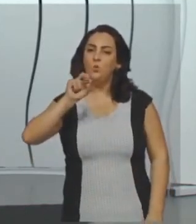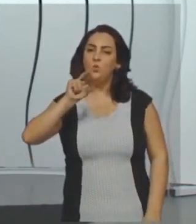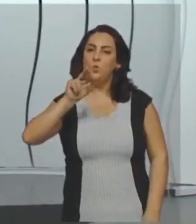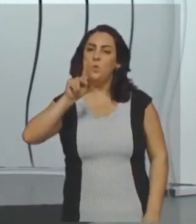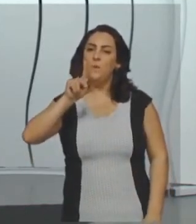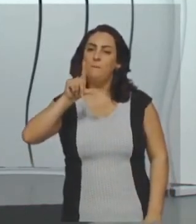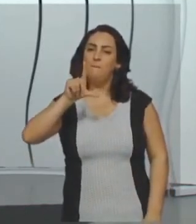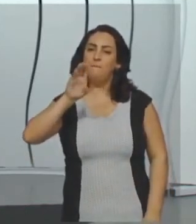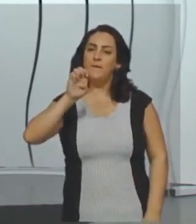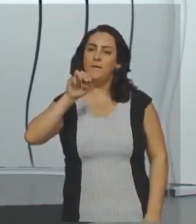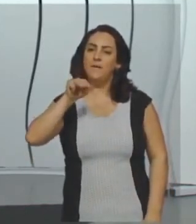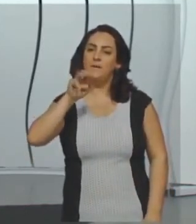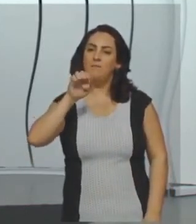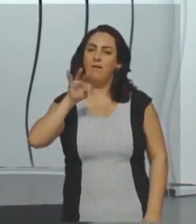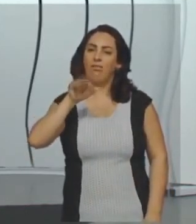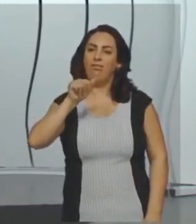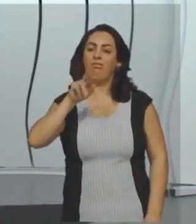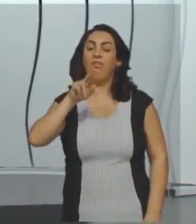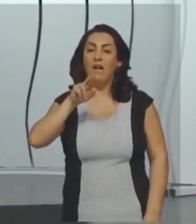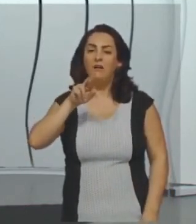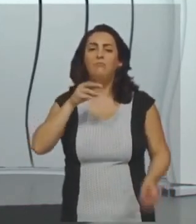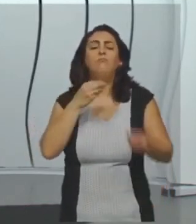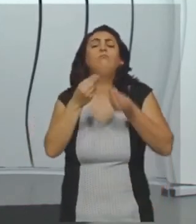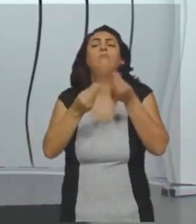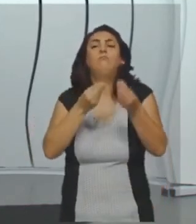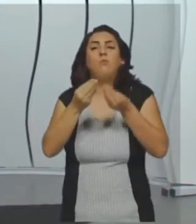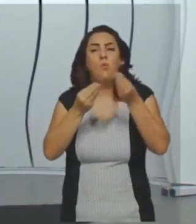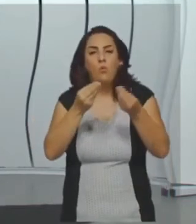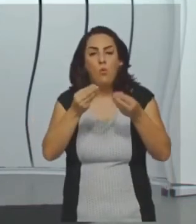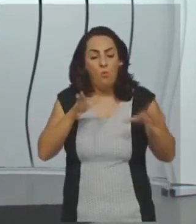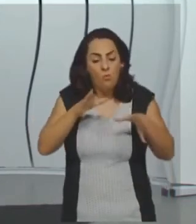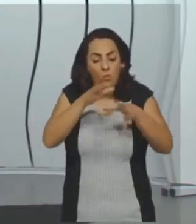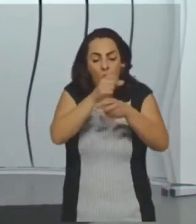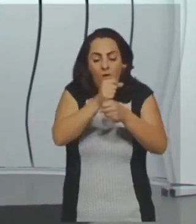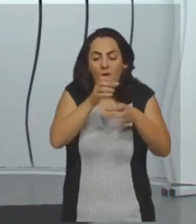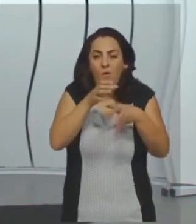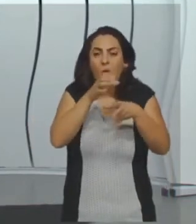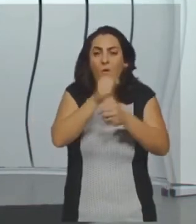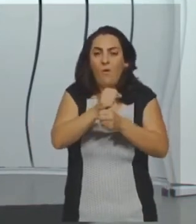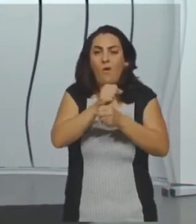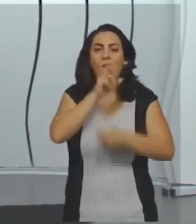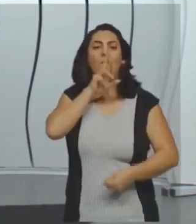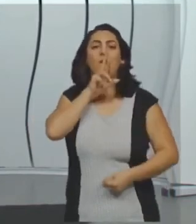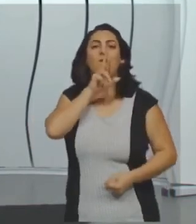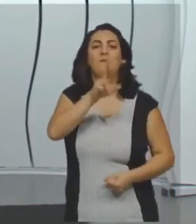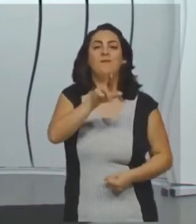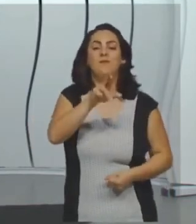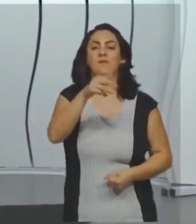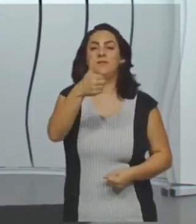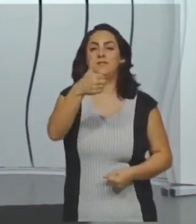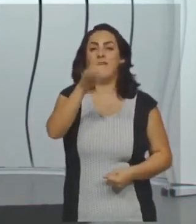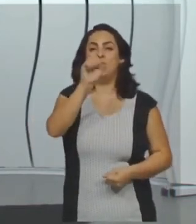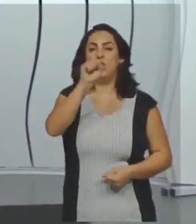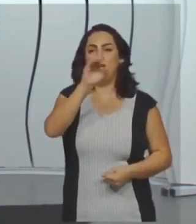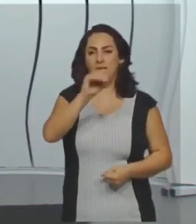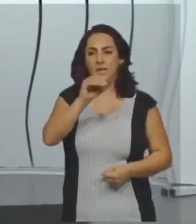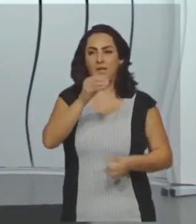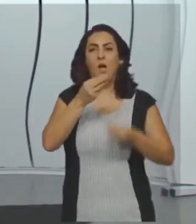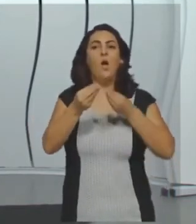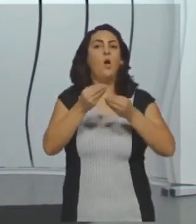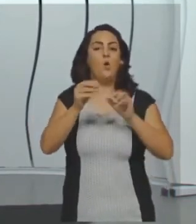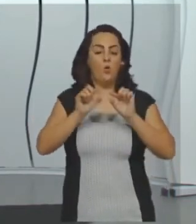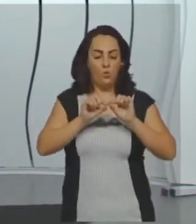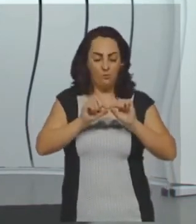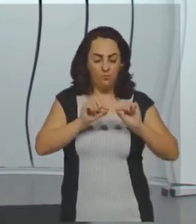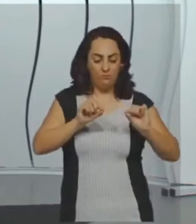Ângulos suplementares. Os ângulos suplementares, eles somam 180 graus. Então, por